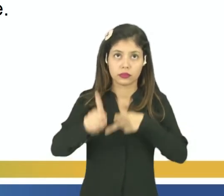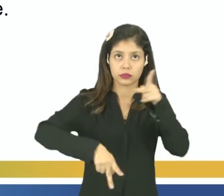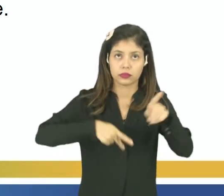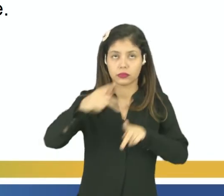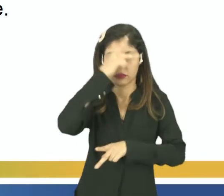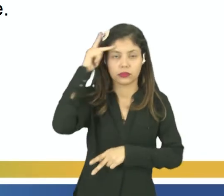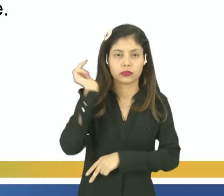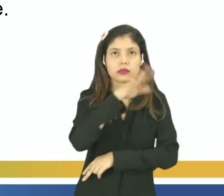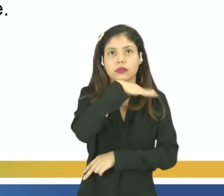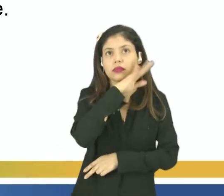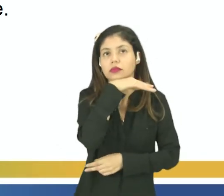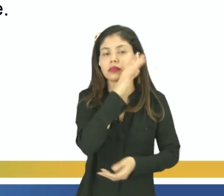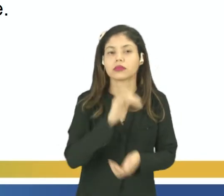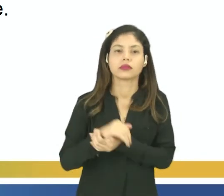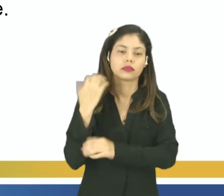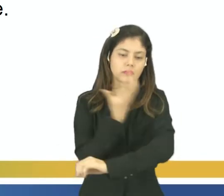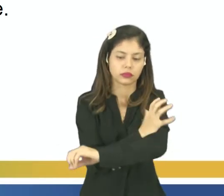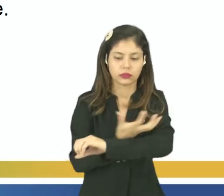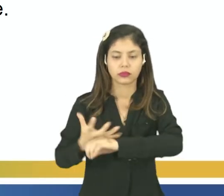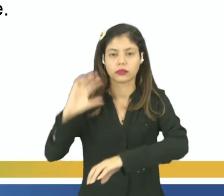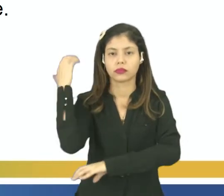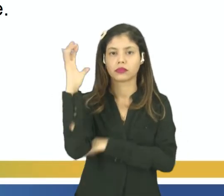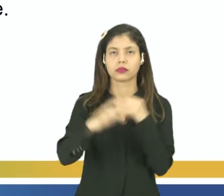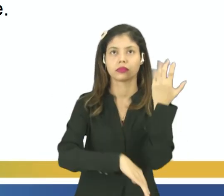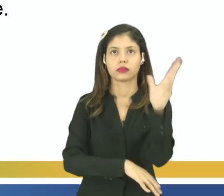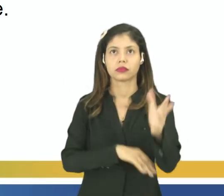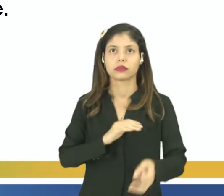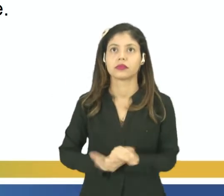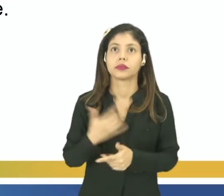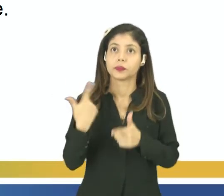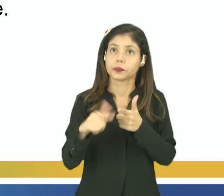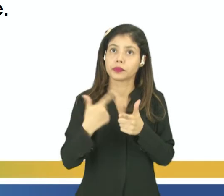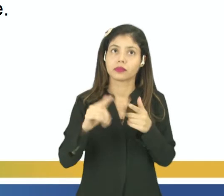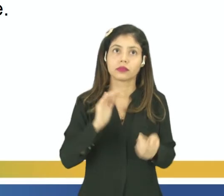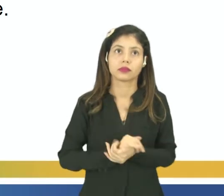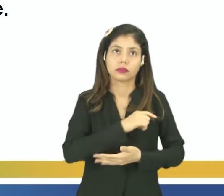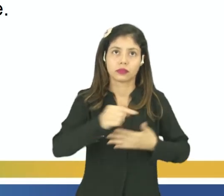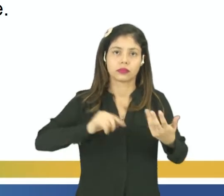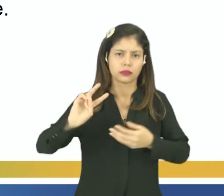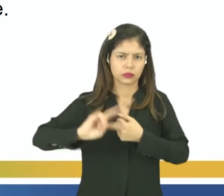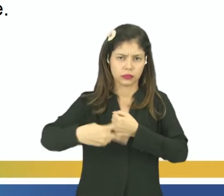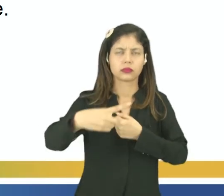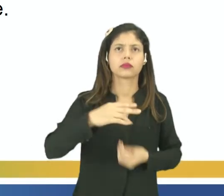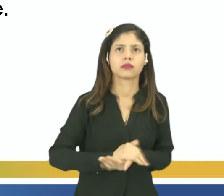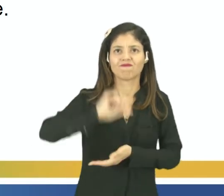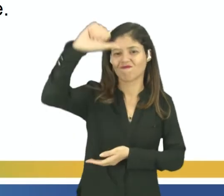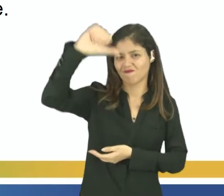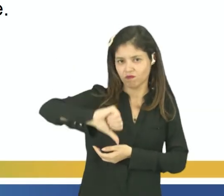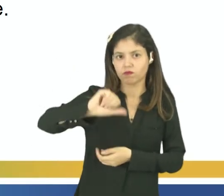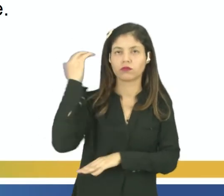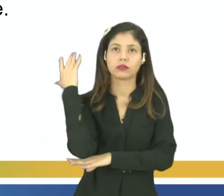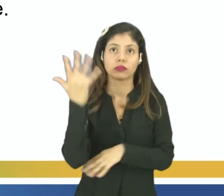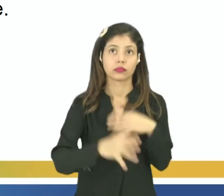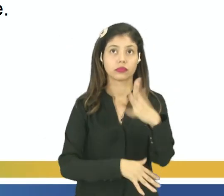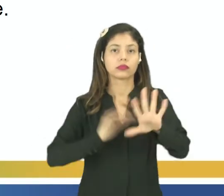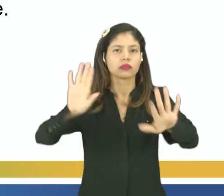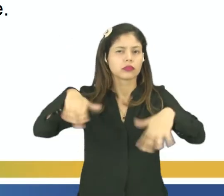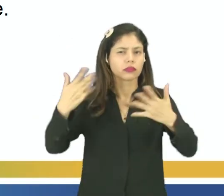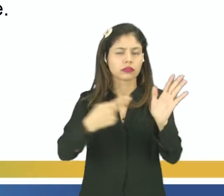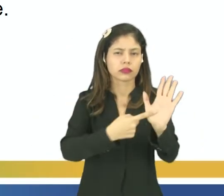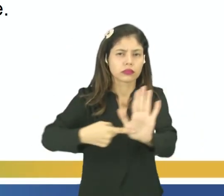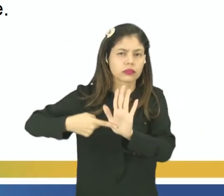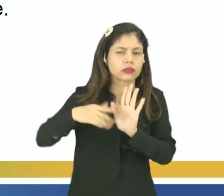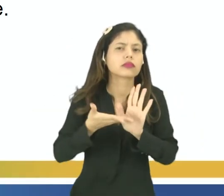parte da população das pessoas, de animais e de plantas. Esse problema traz diversas consequências negativas para o meio ambiente.